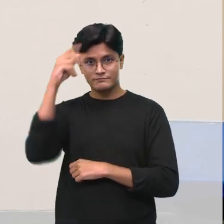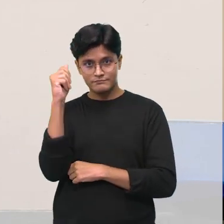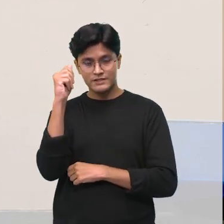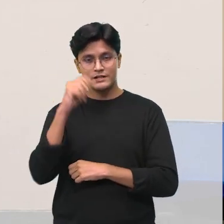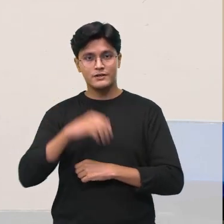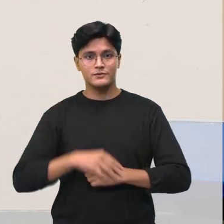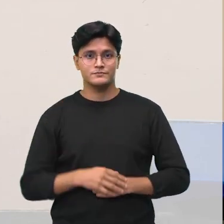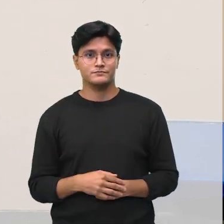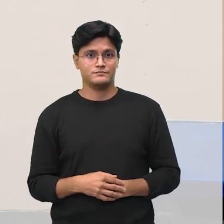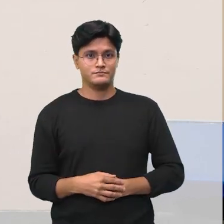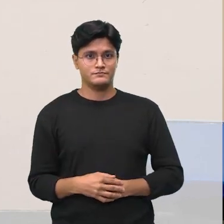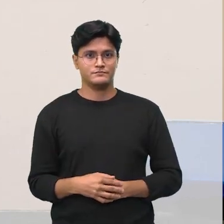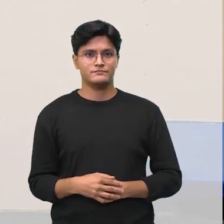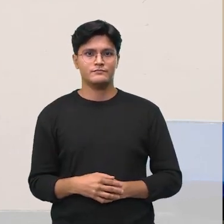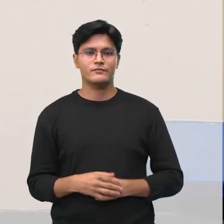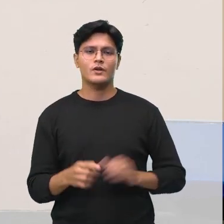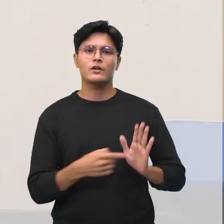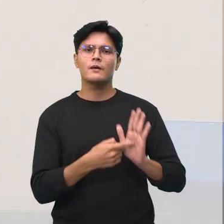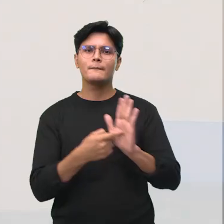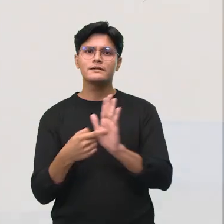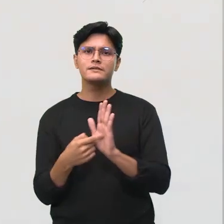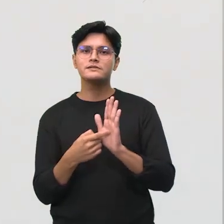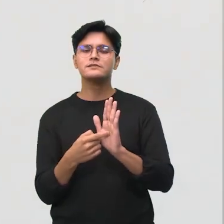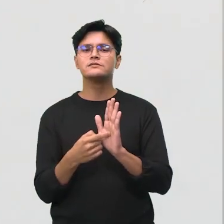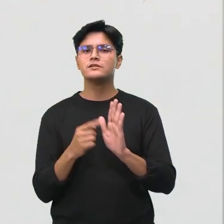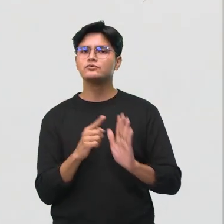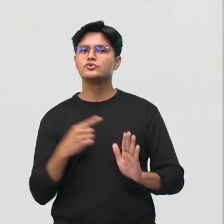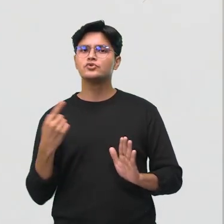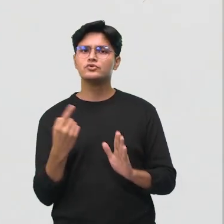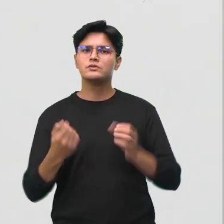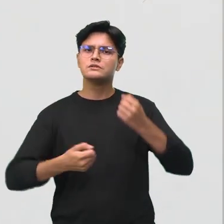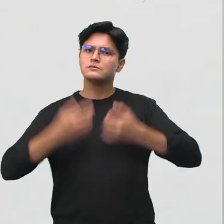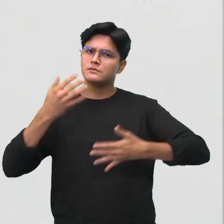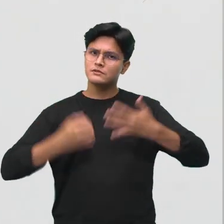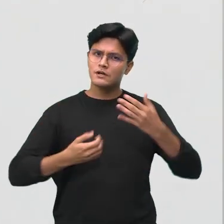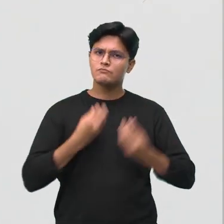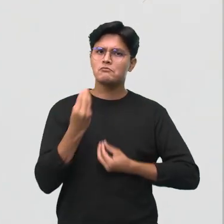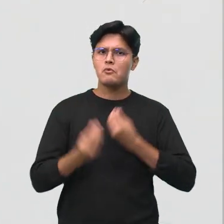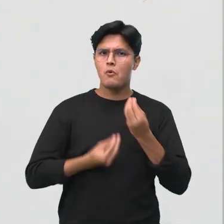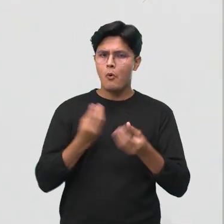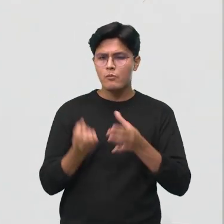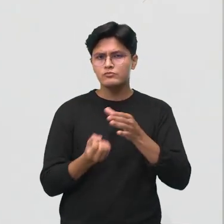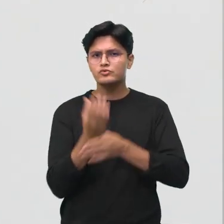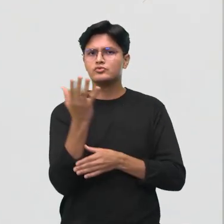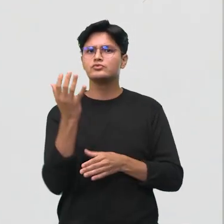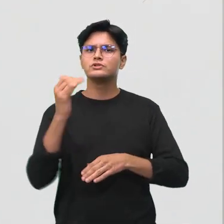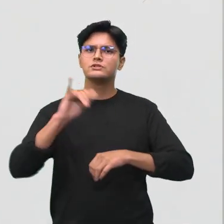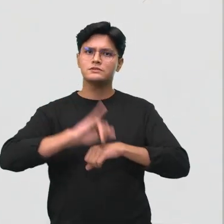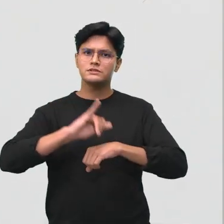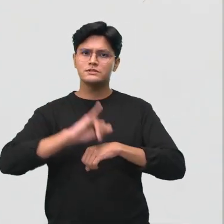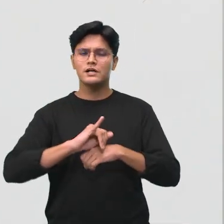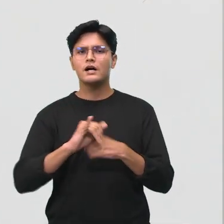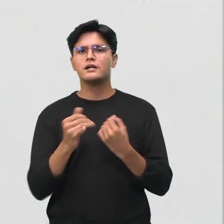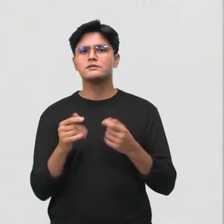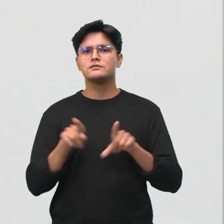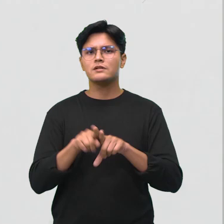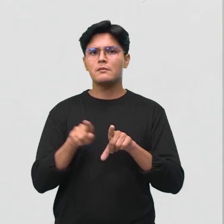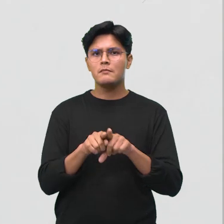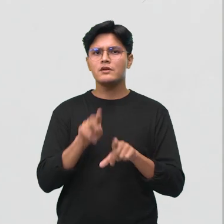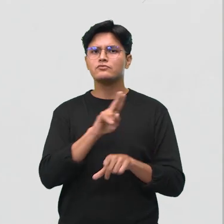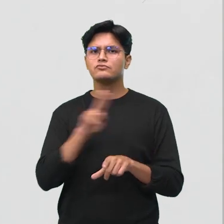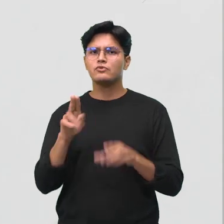Durante a nossa apresentação, nós vamos abordar aí quando a cidade foi fundada, qual a origem do seu nome, quantas pessoas